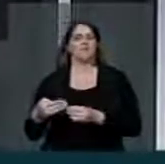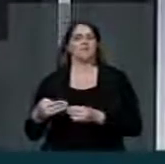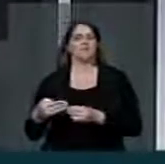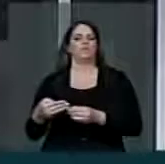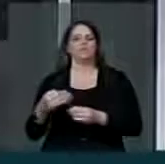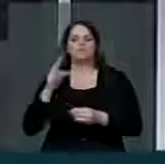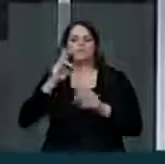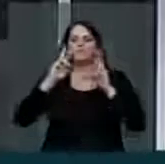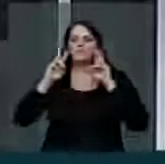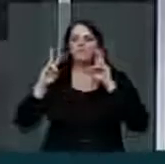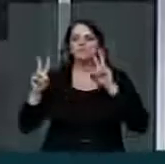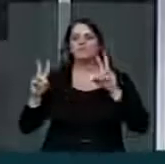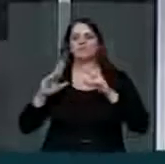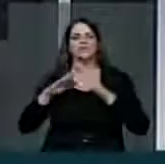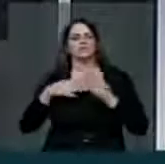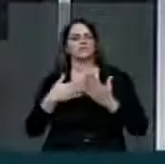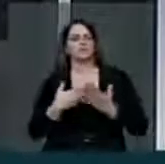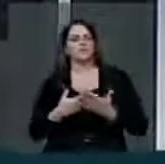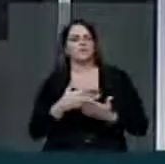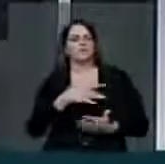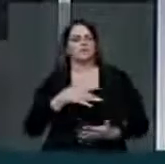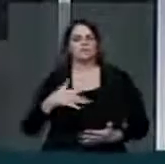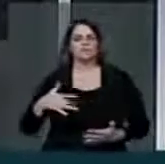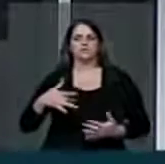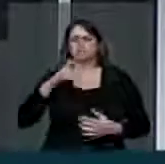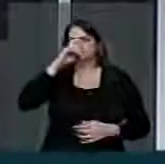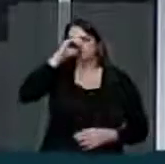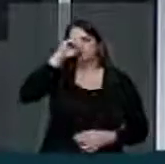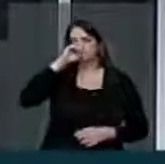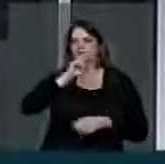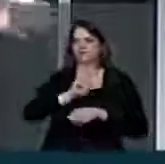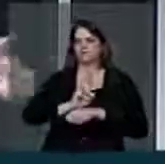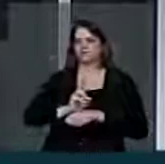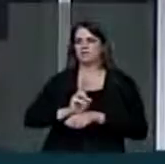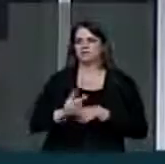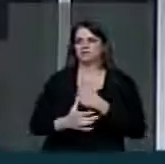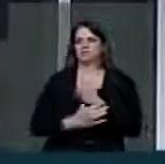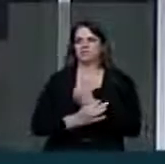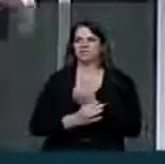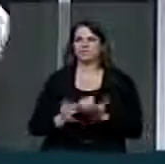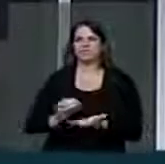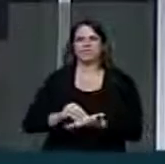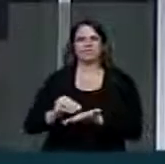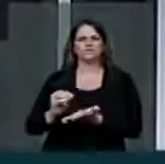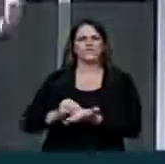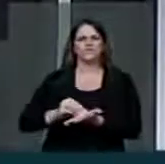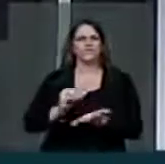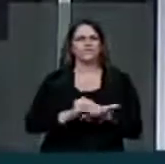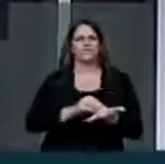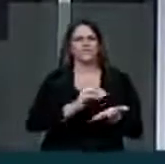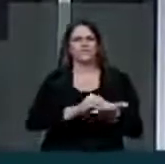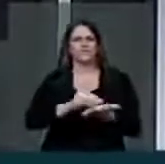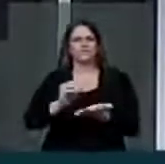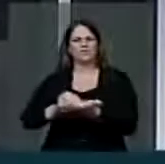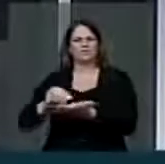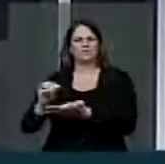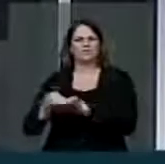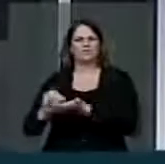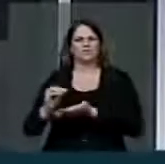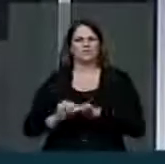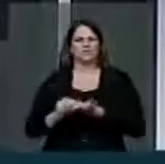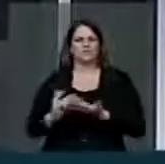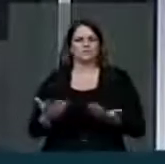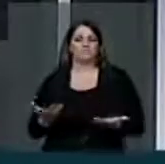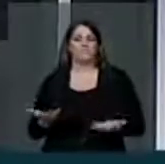pisa, é ali que falta escola, falta saúde, falta segurança, falta mobilidade urbana, falta isso, falta aquilo. Se nós